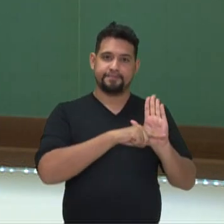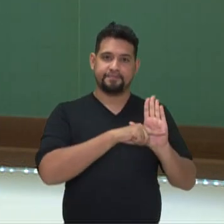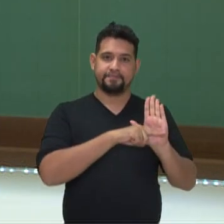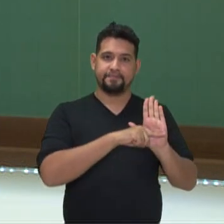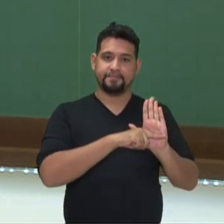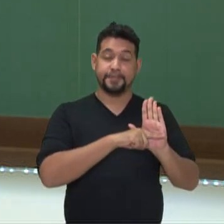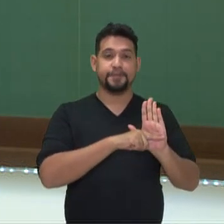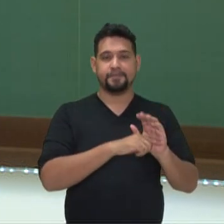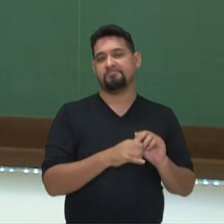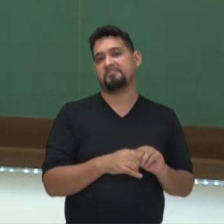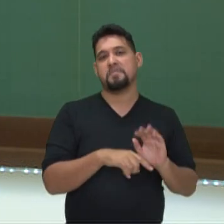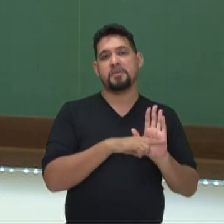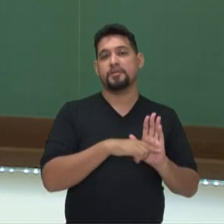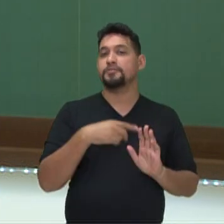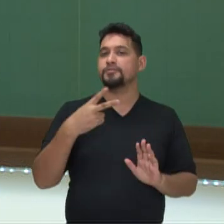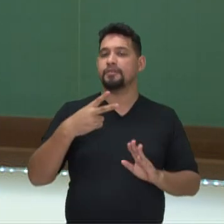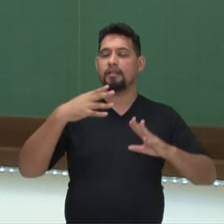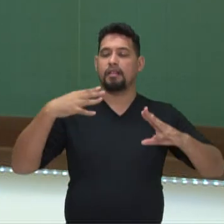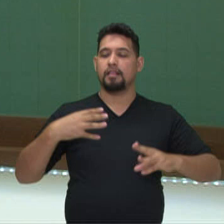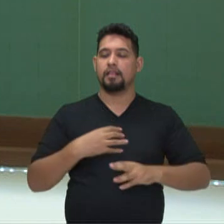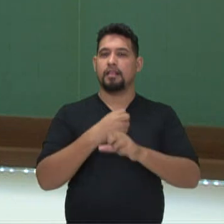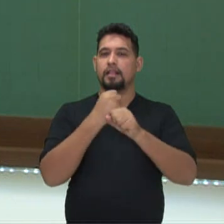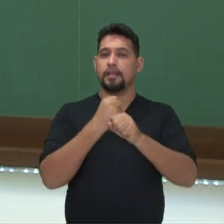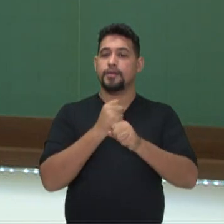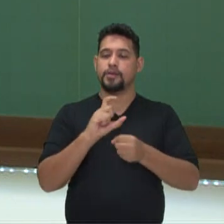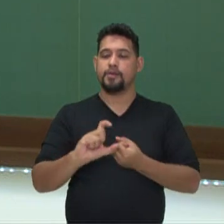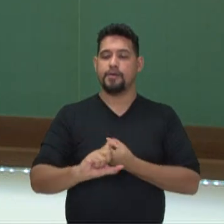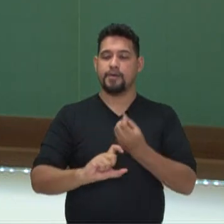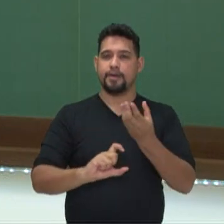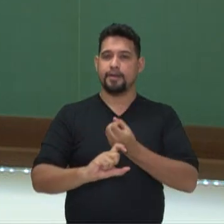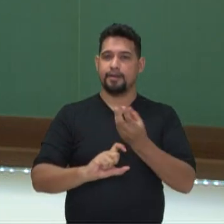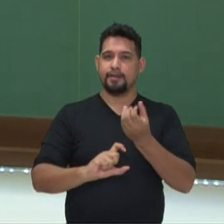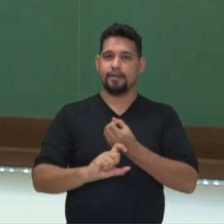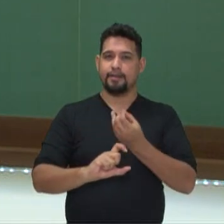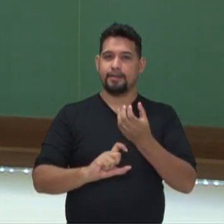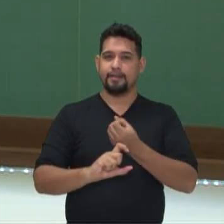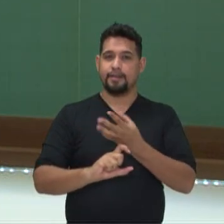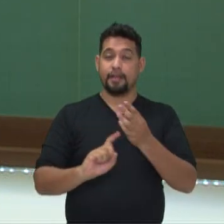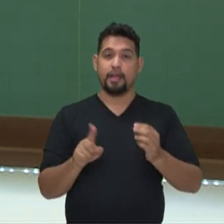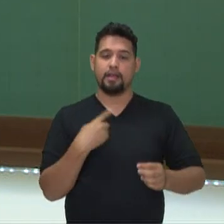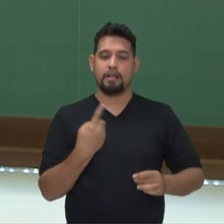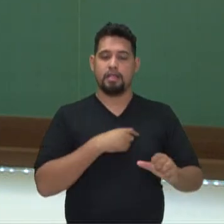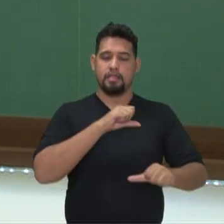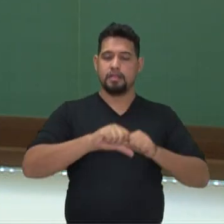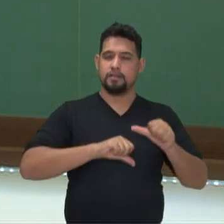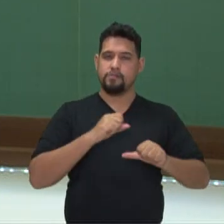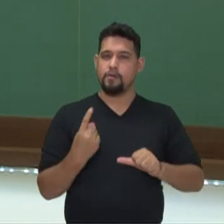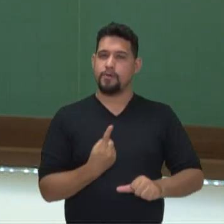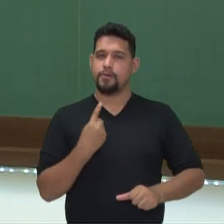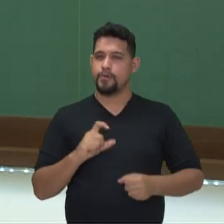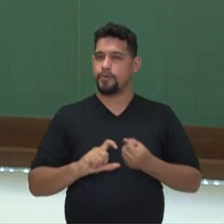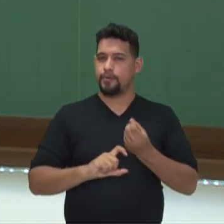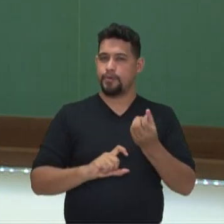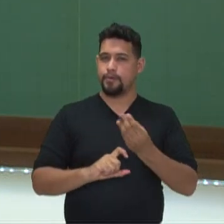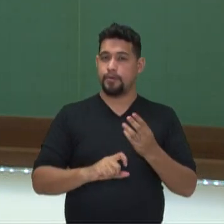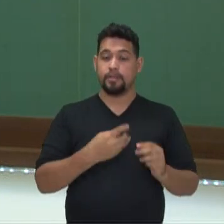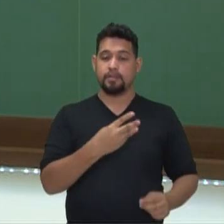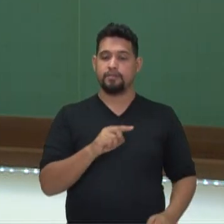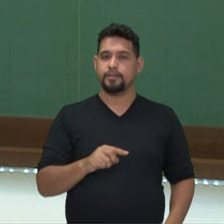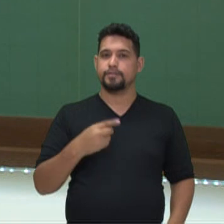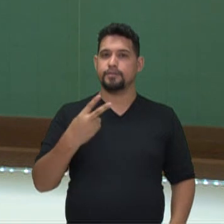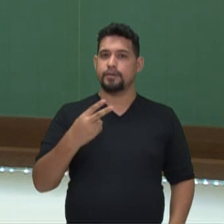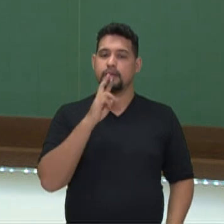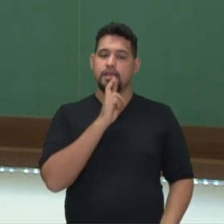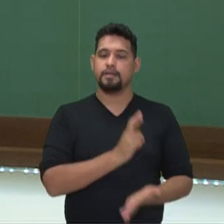né? Menos 2 e multiplicamos os expoentes. Nós transformamos em um único expoente. 3 vezes 2,